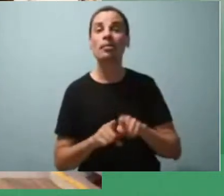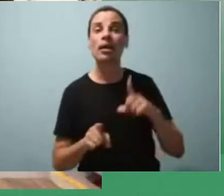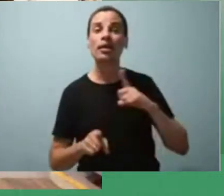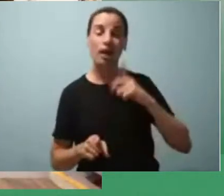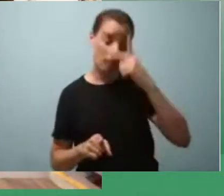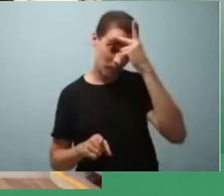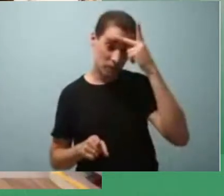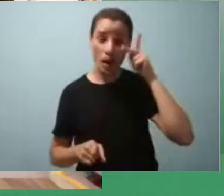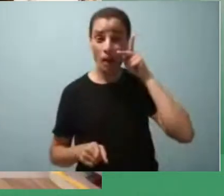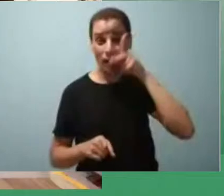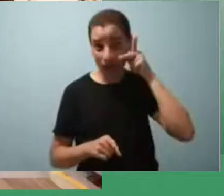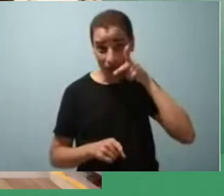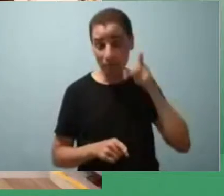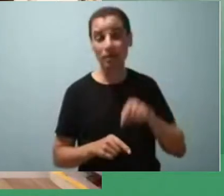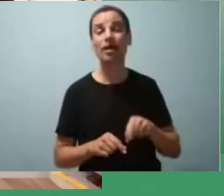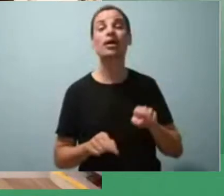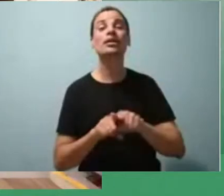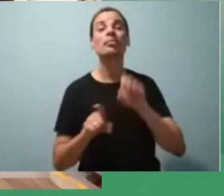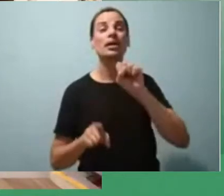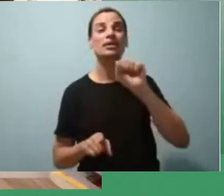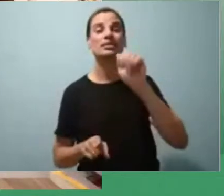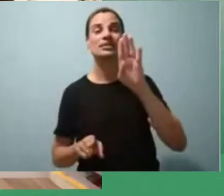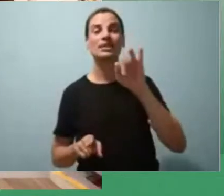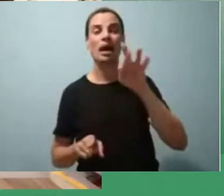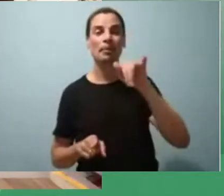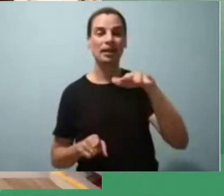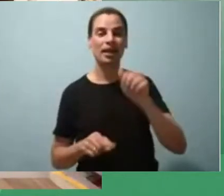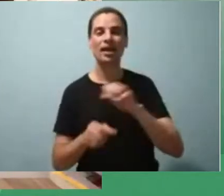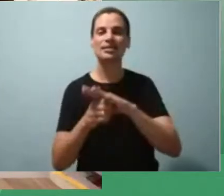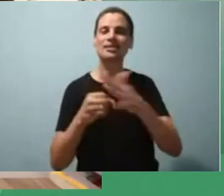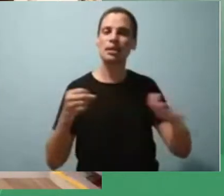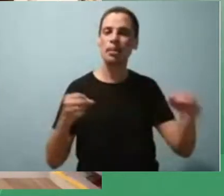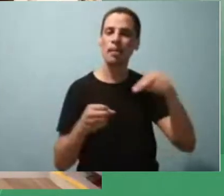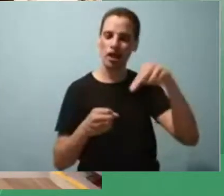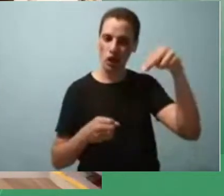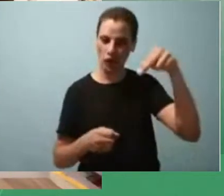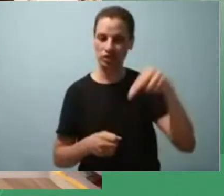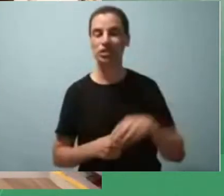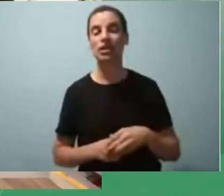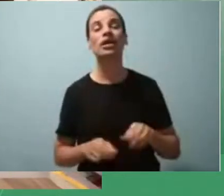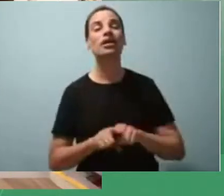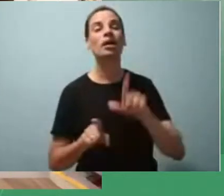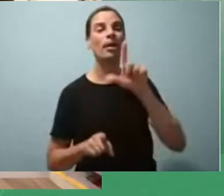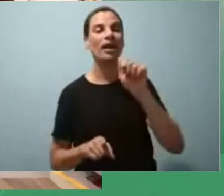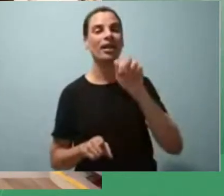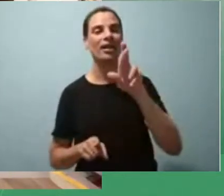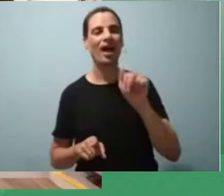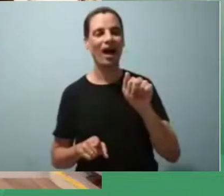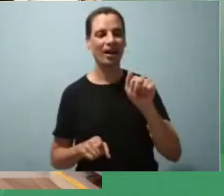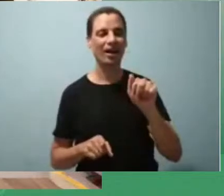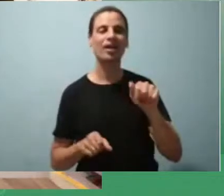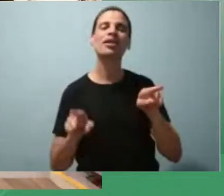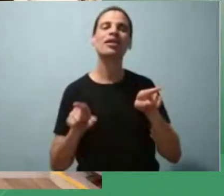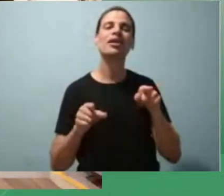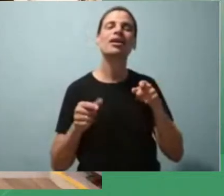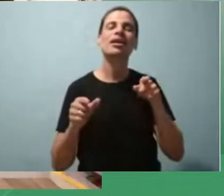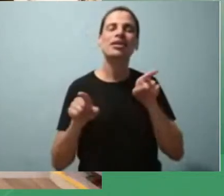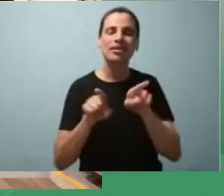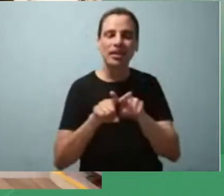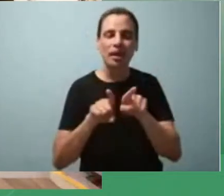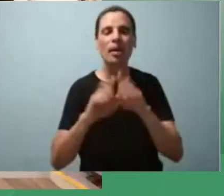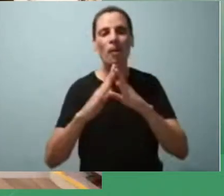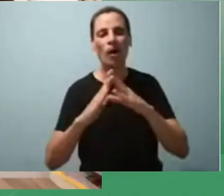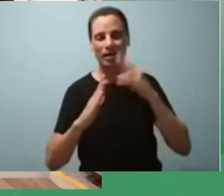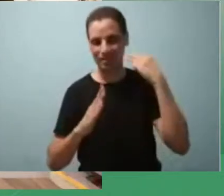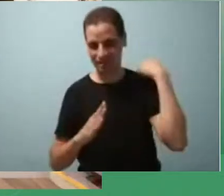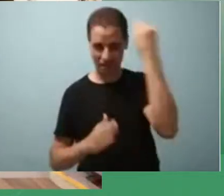Sabrina de São Mambaia Norte aqui do lado da gente né a Lara Roberta também do lado de Santa Maria e queria